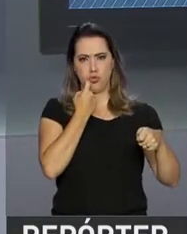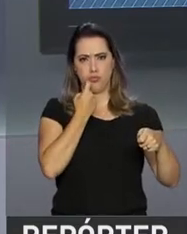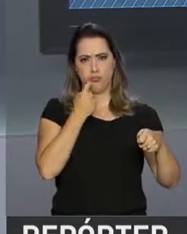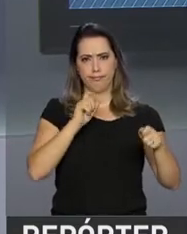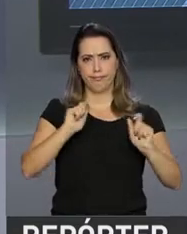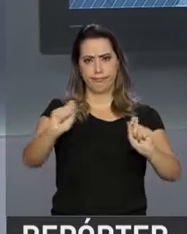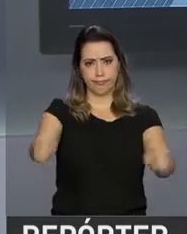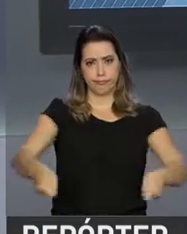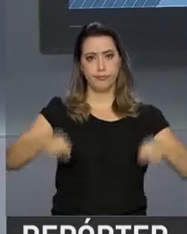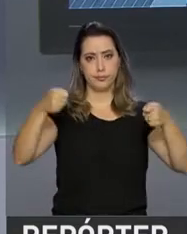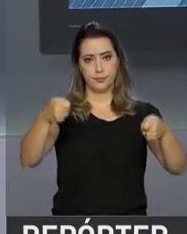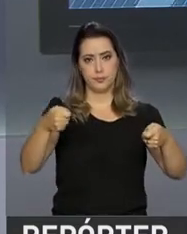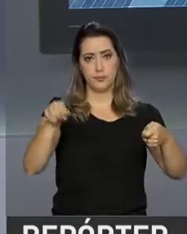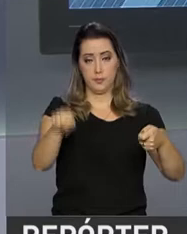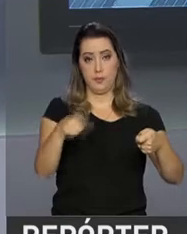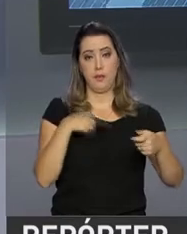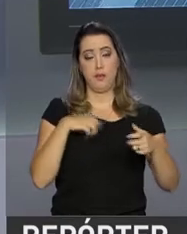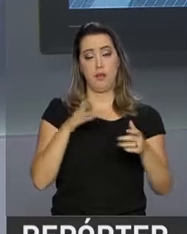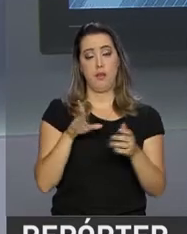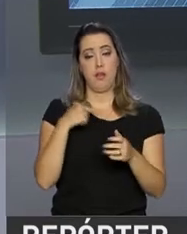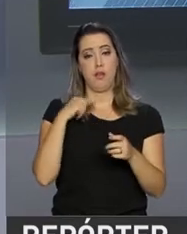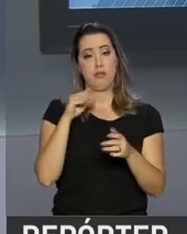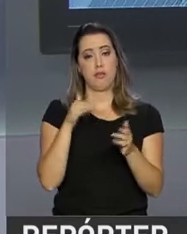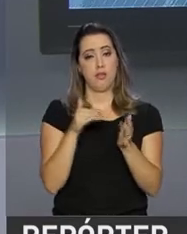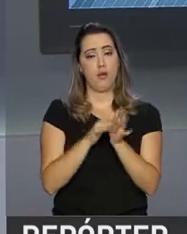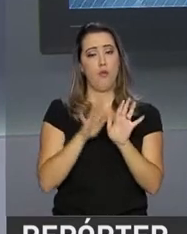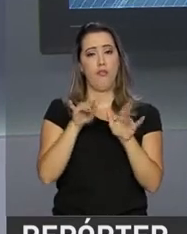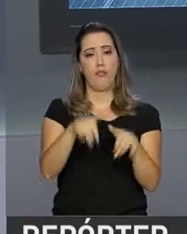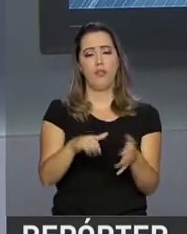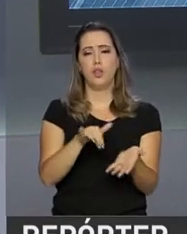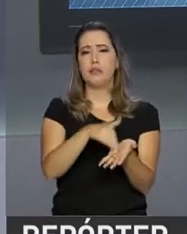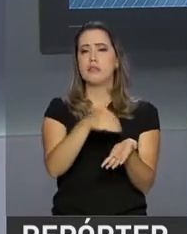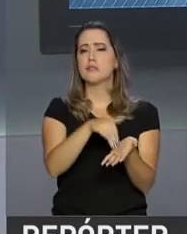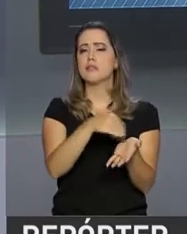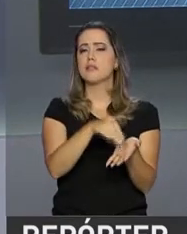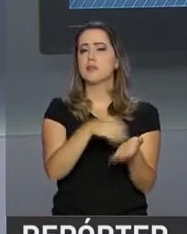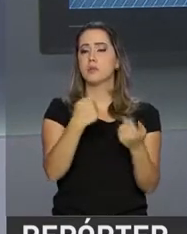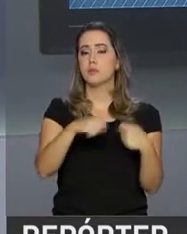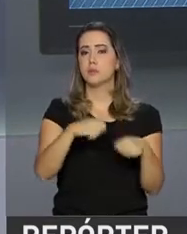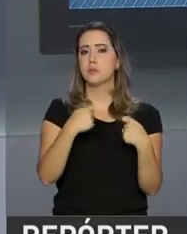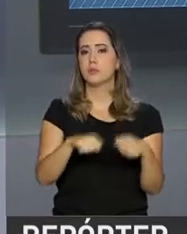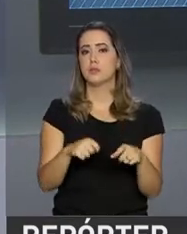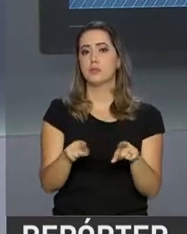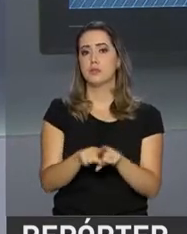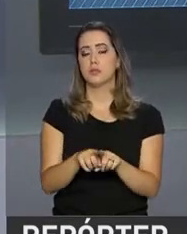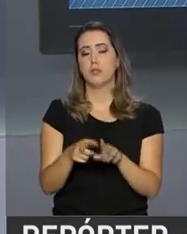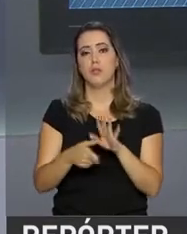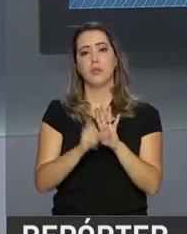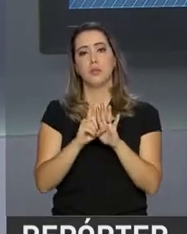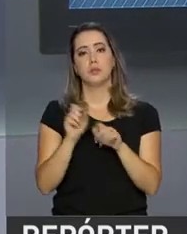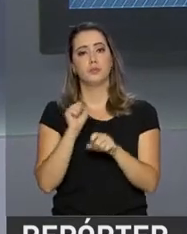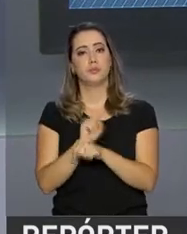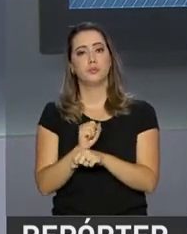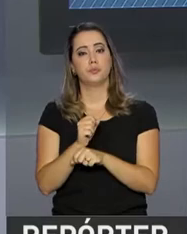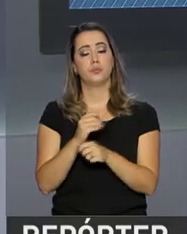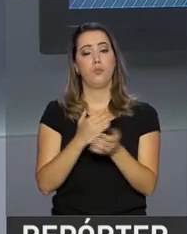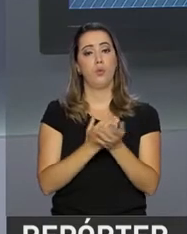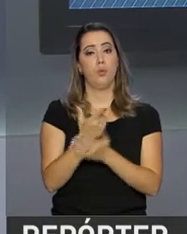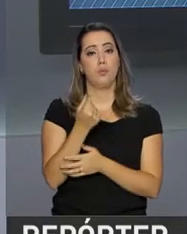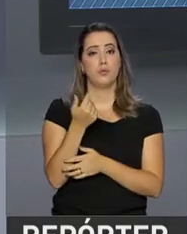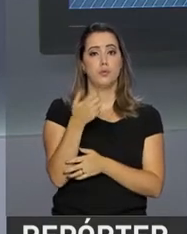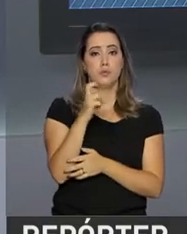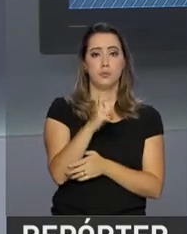Artesanal. A medida terá validade até a finalização do recadastramento geral, que estava suspenso desde 2015.